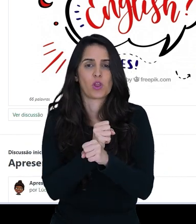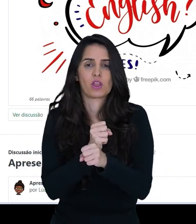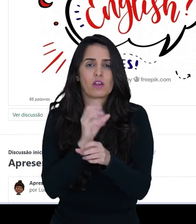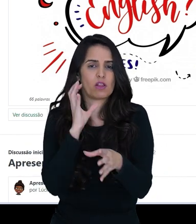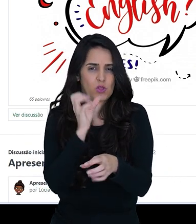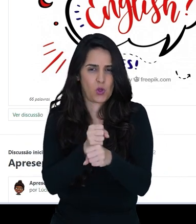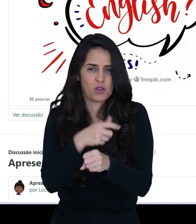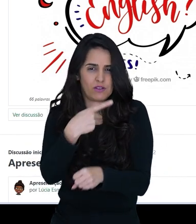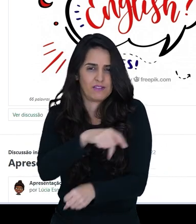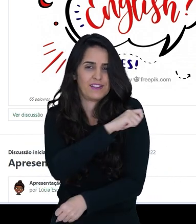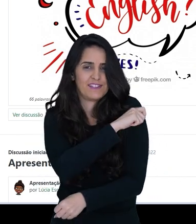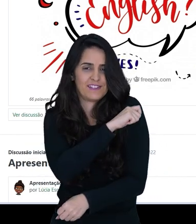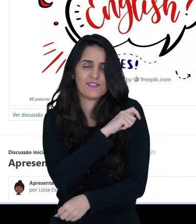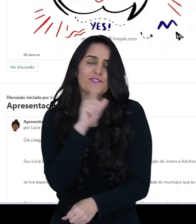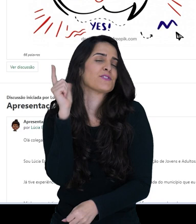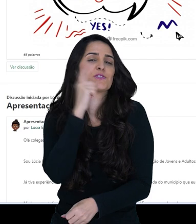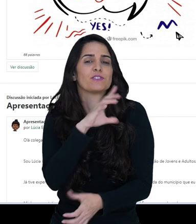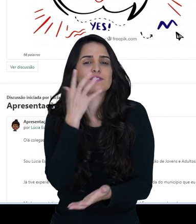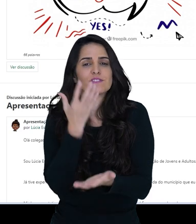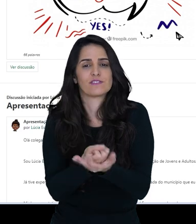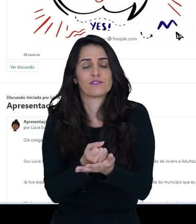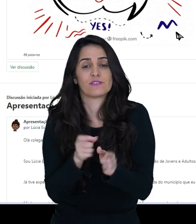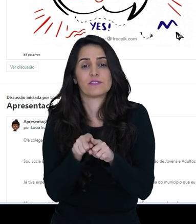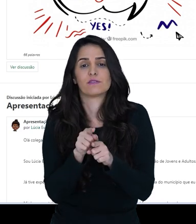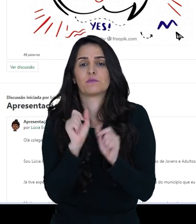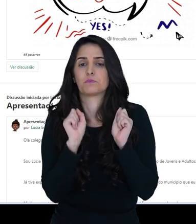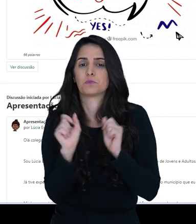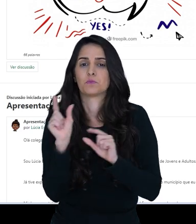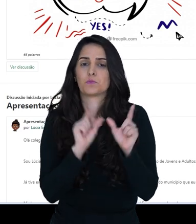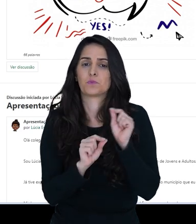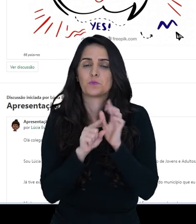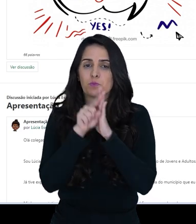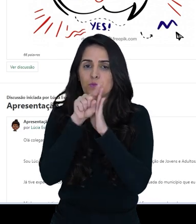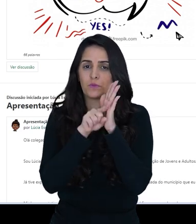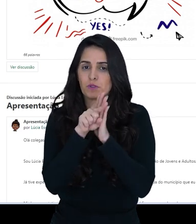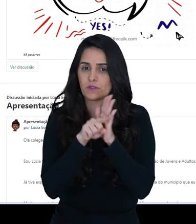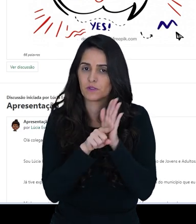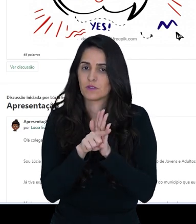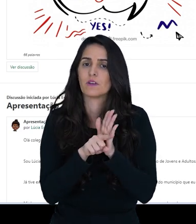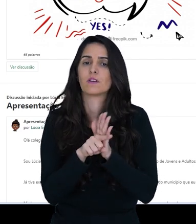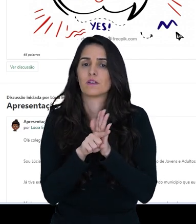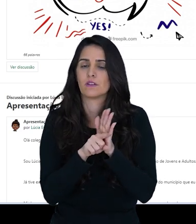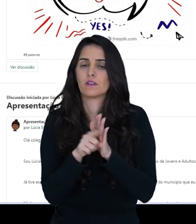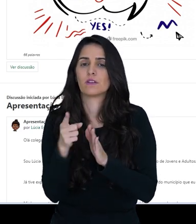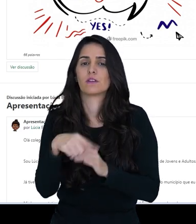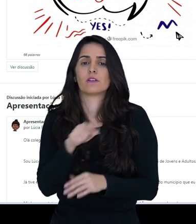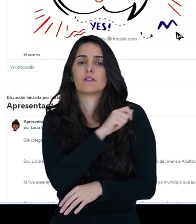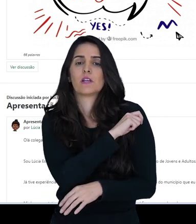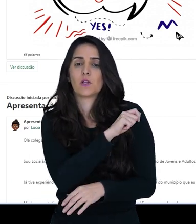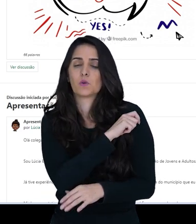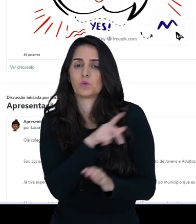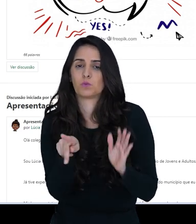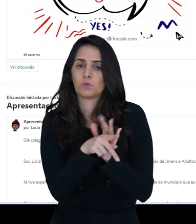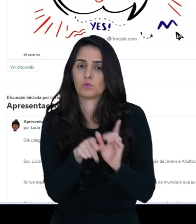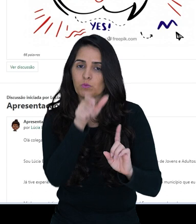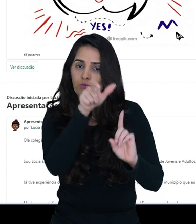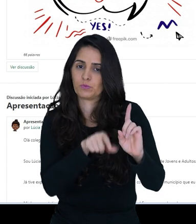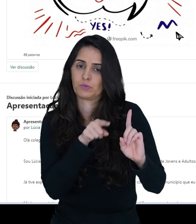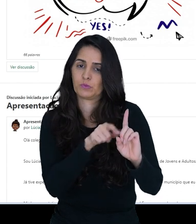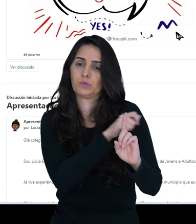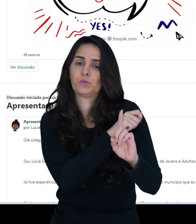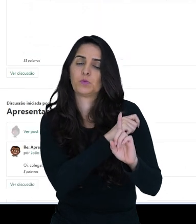a nota desse estudante. Eu tenho aqui a opção também de pesquisar um estudante